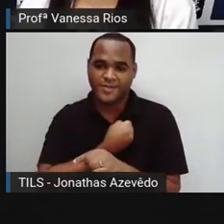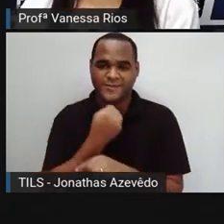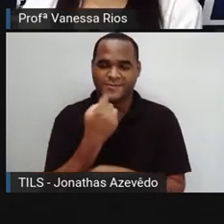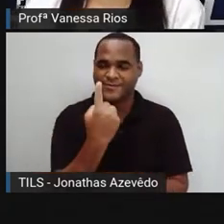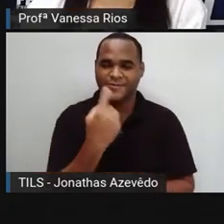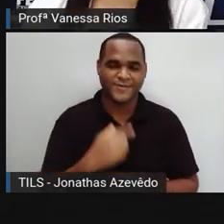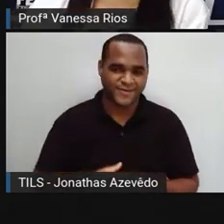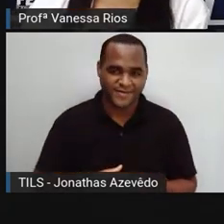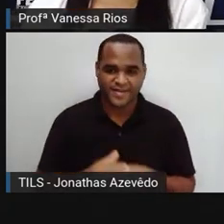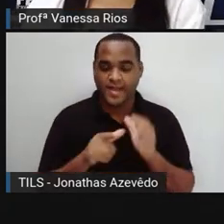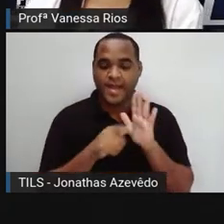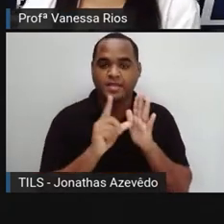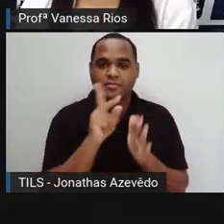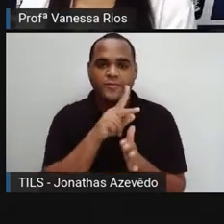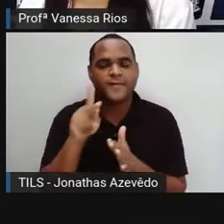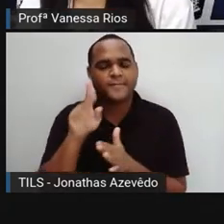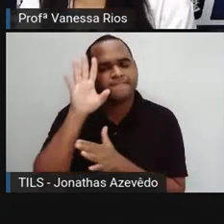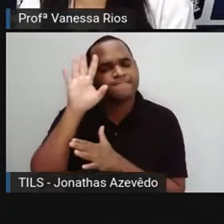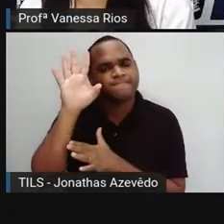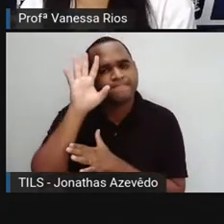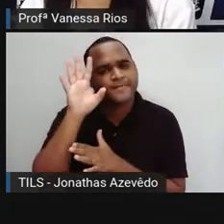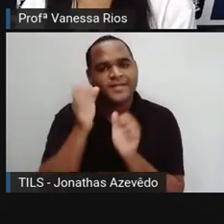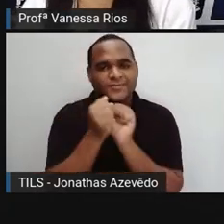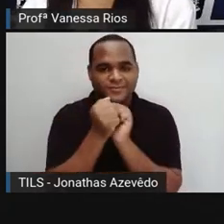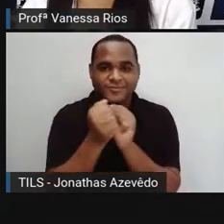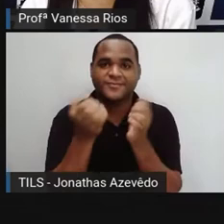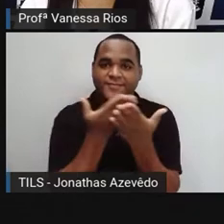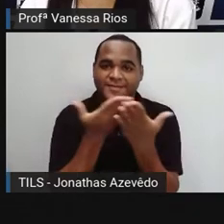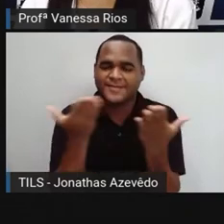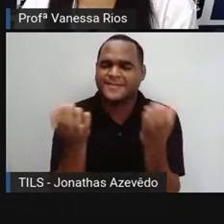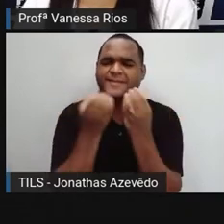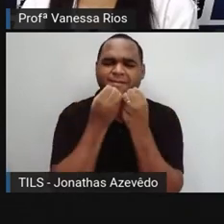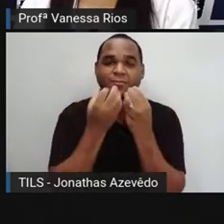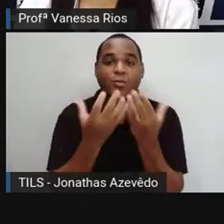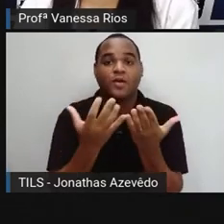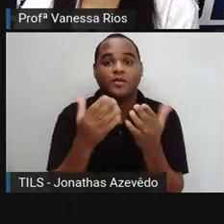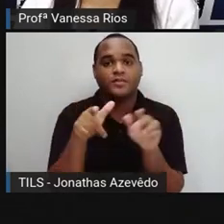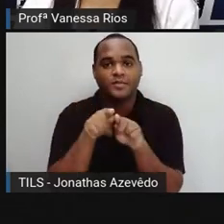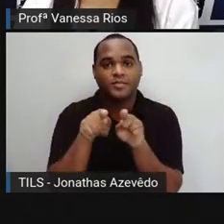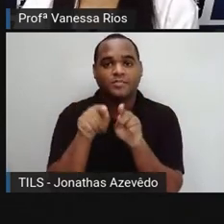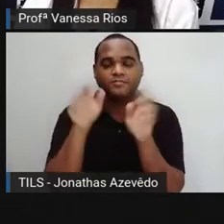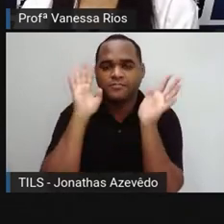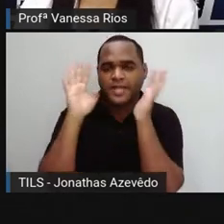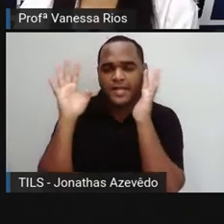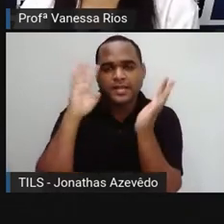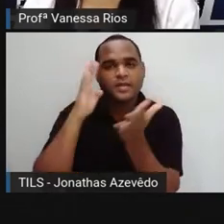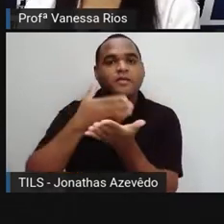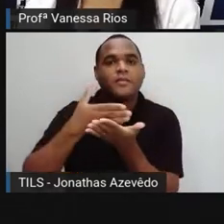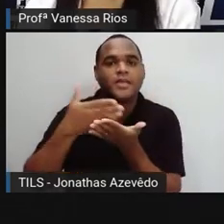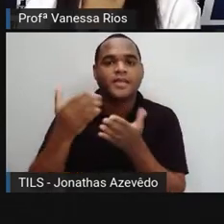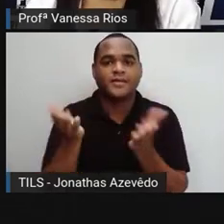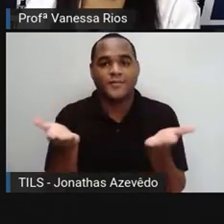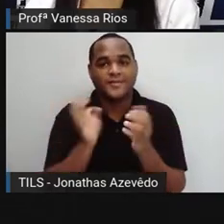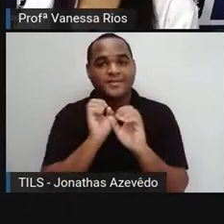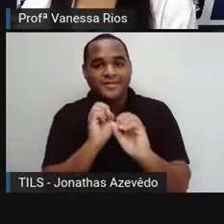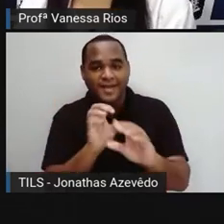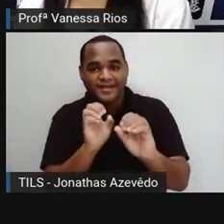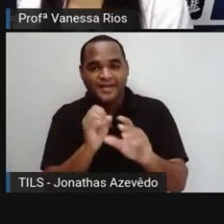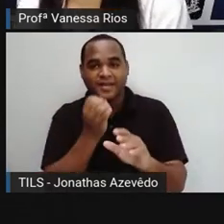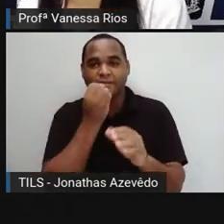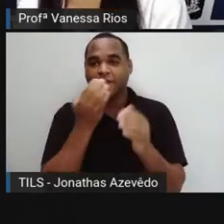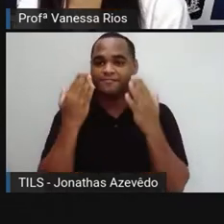E antes da Pro imaginar junto com vocês, não é? Da gente pensar e começarmos a nossa aula de fato,